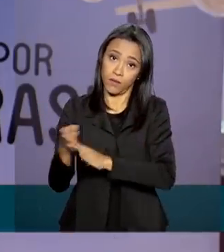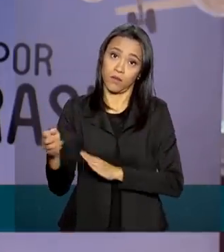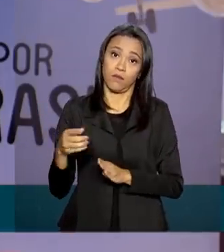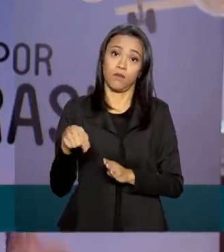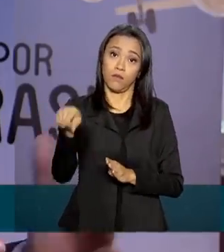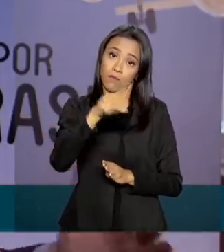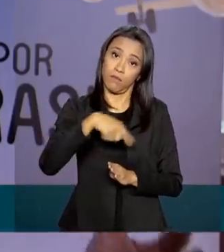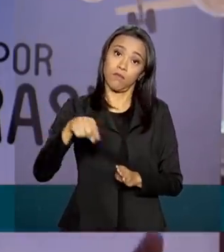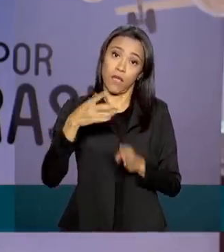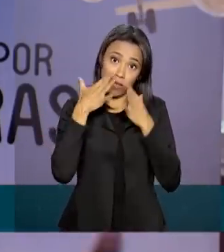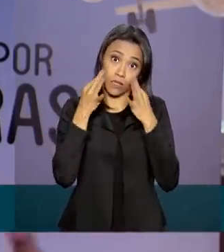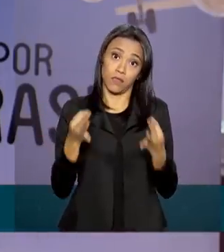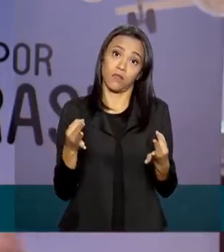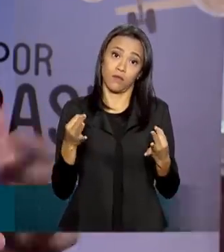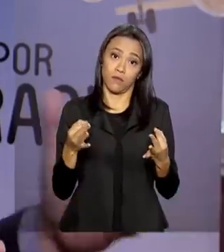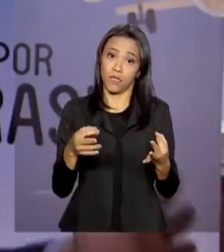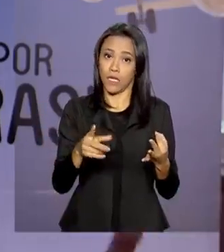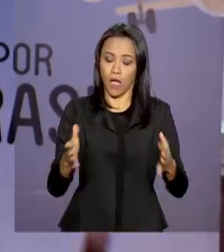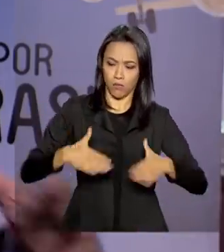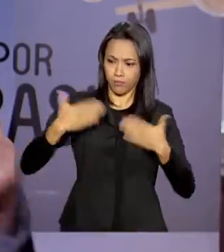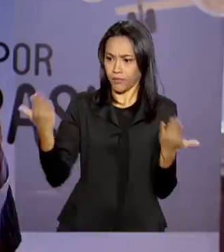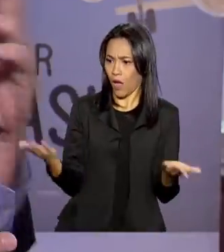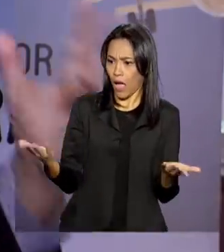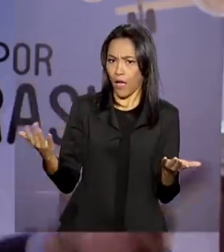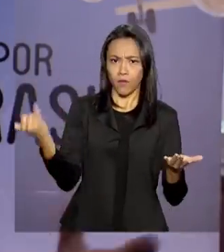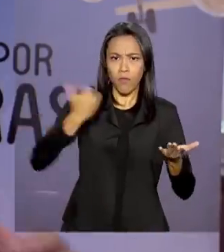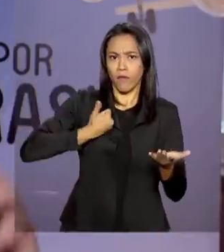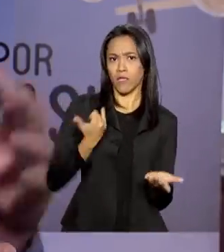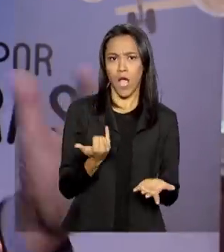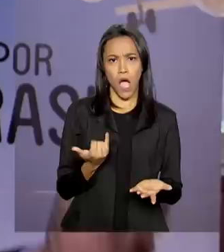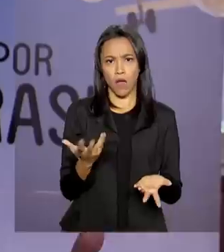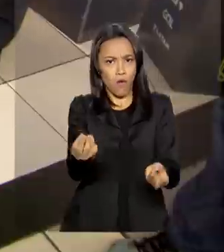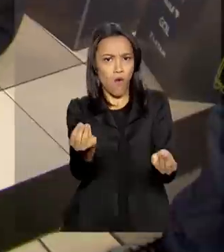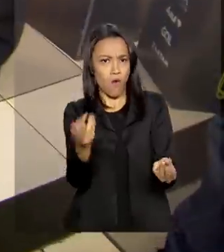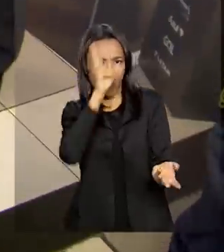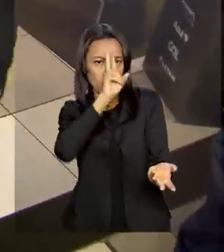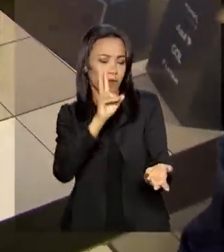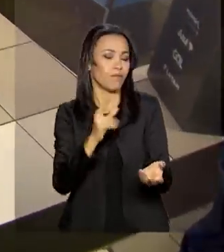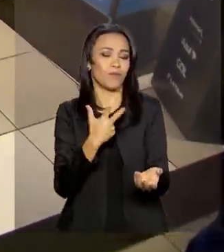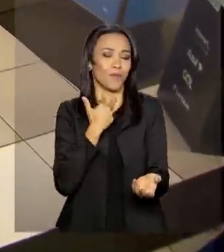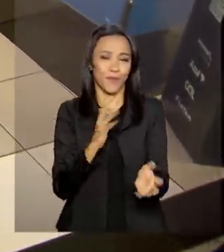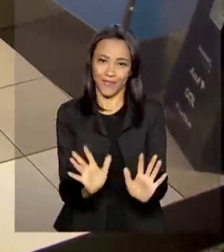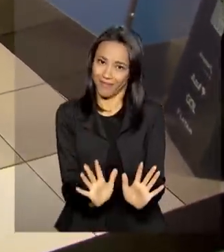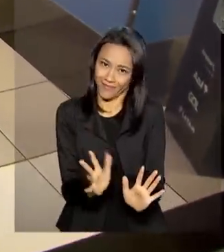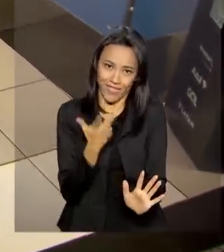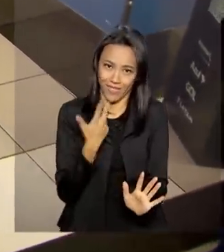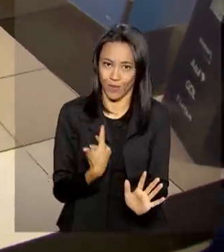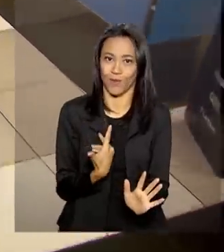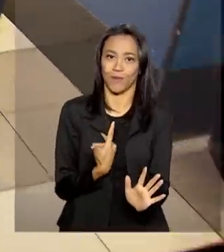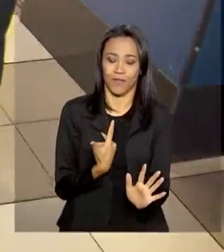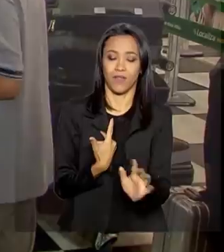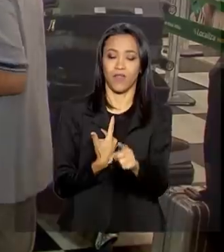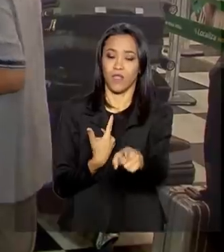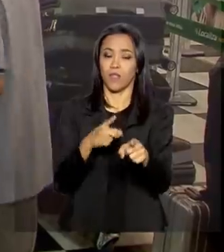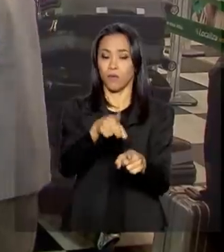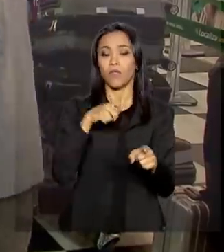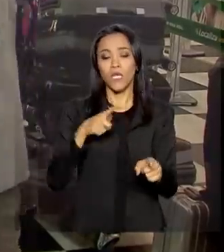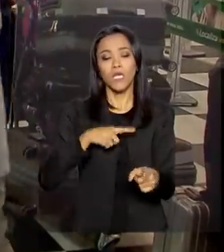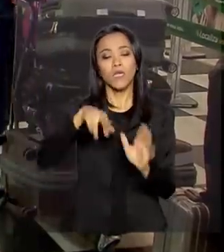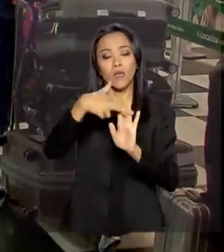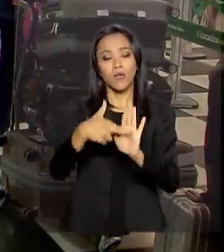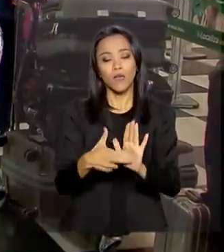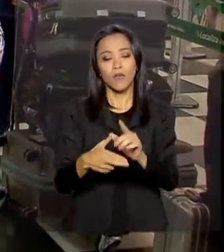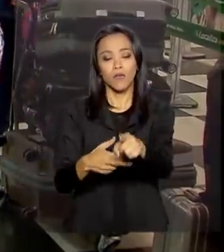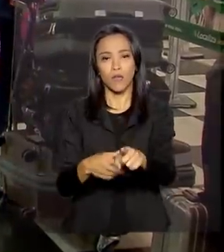que as pessoas, enfim, ninguém possa dizer que foi pego de surpresa, que não viu, que não lembrou. O maior rigor no tamanho das bagagens surgiu